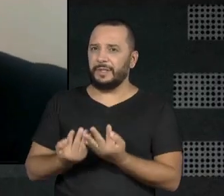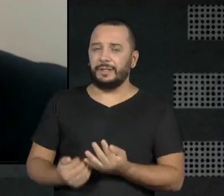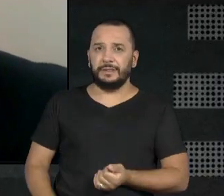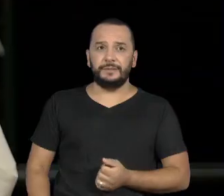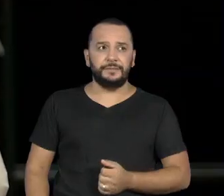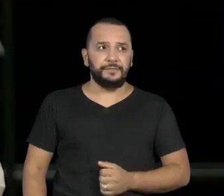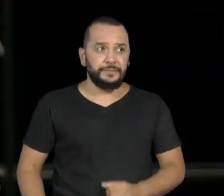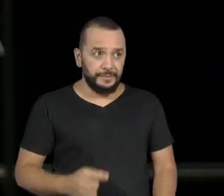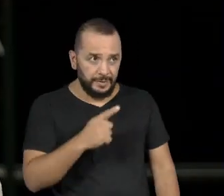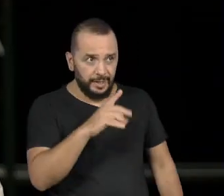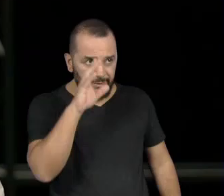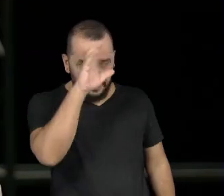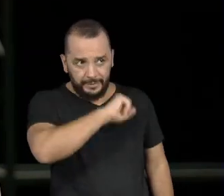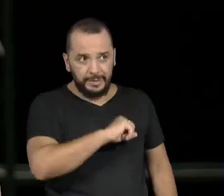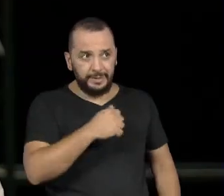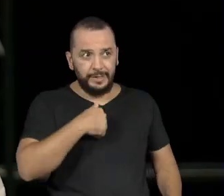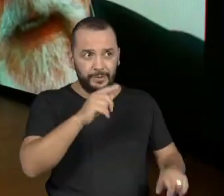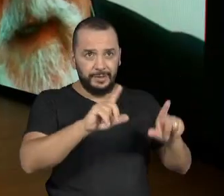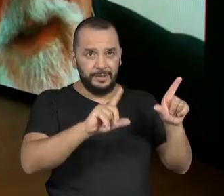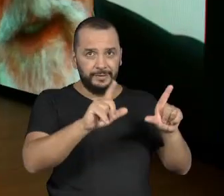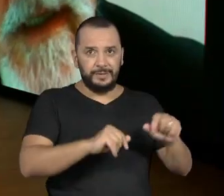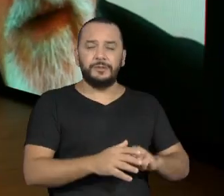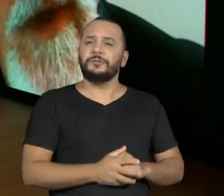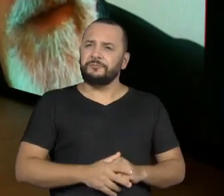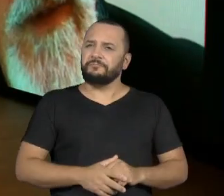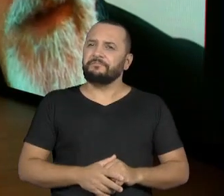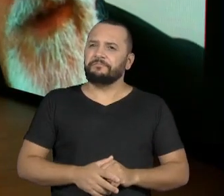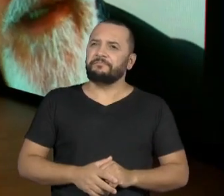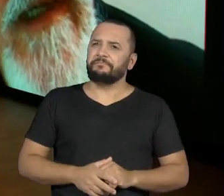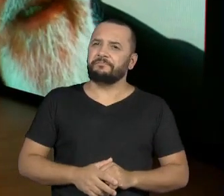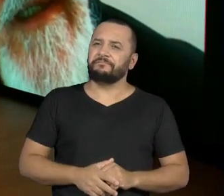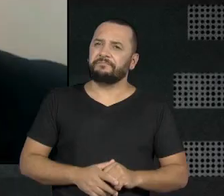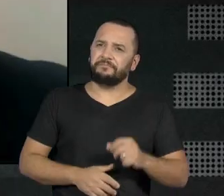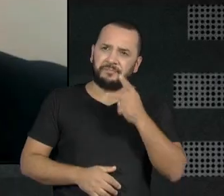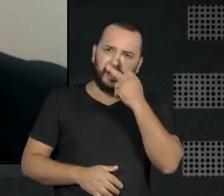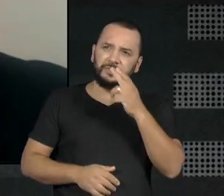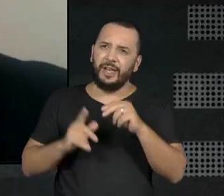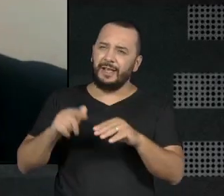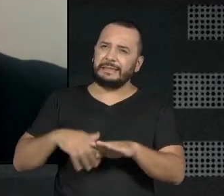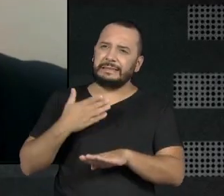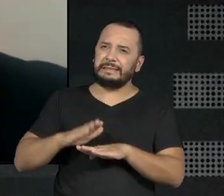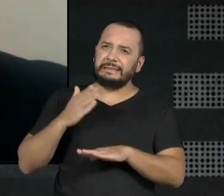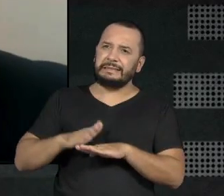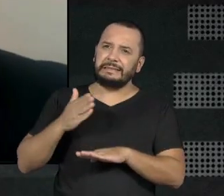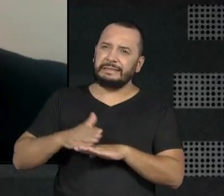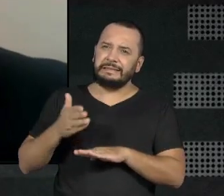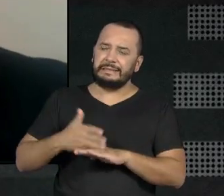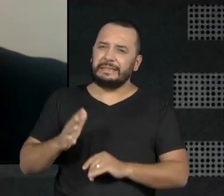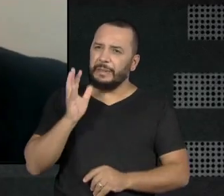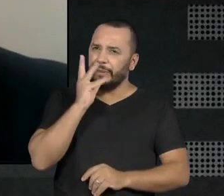Foi lá que você aprendeu a fazer TV, Ney? Eu acho que isso é um exercício. Eu demorei a